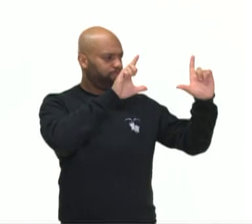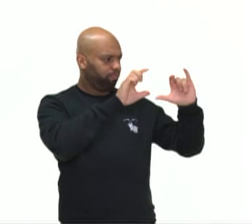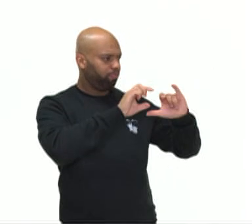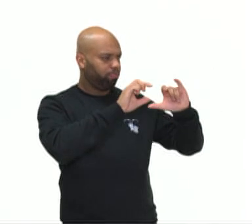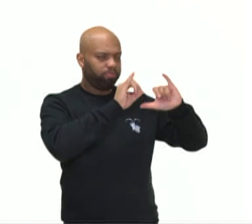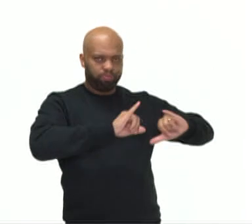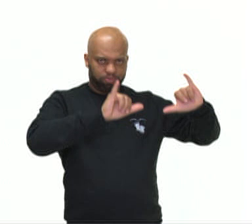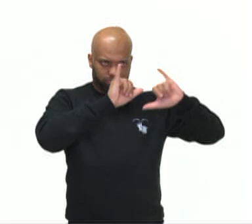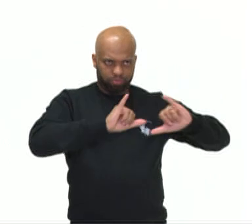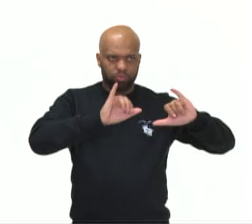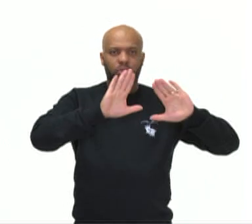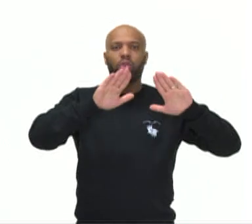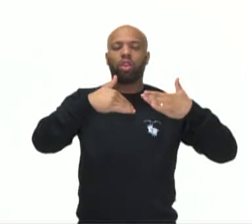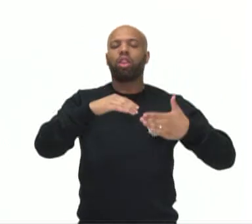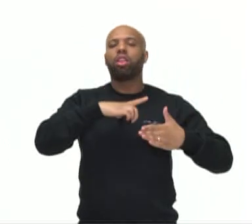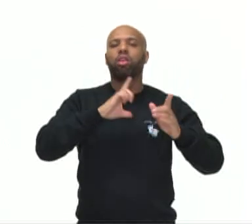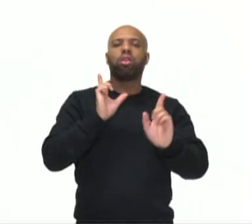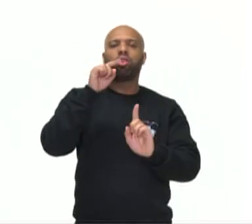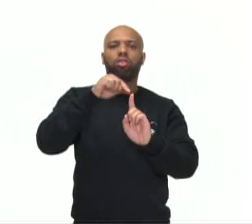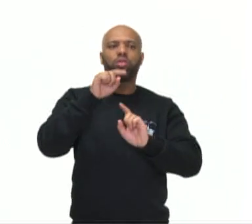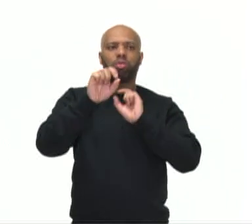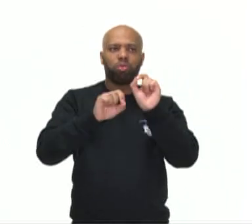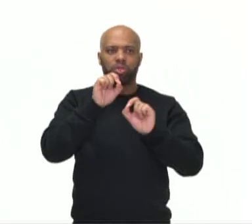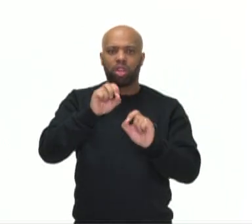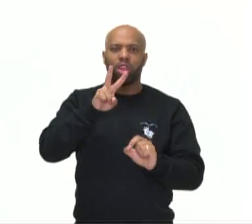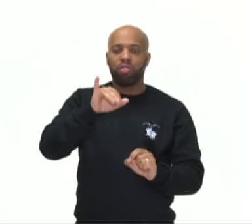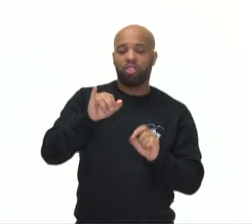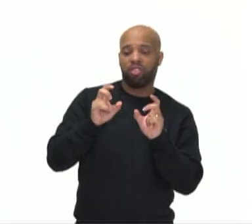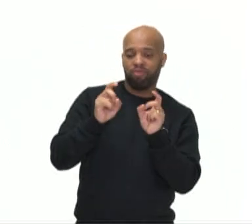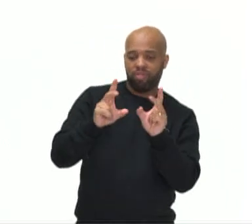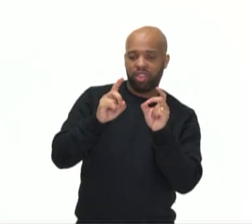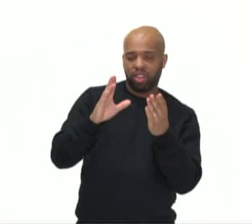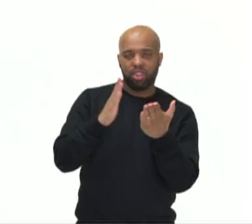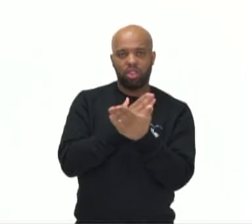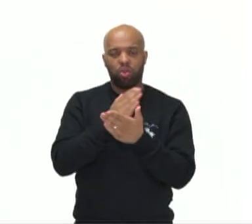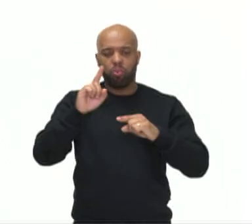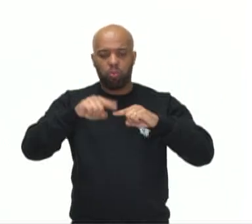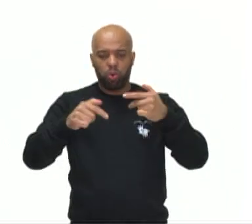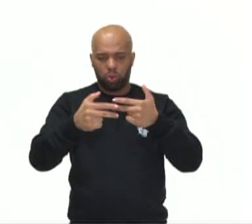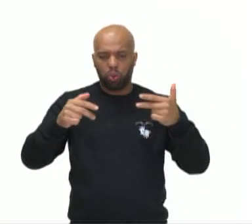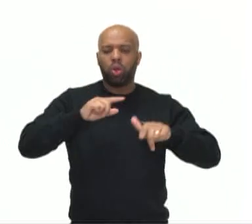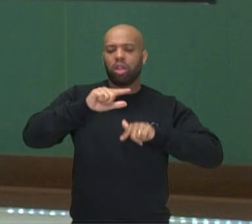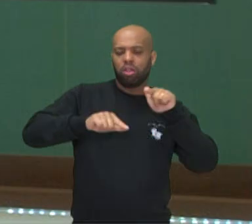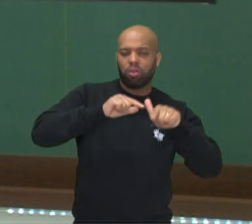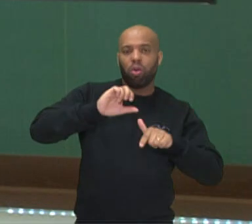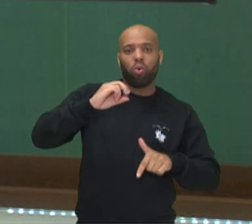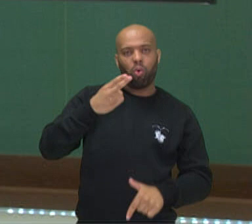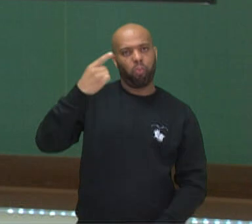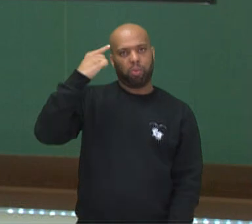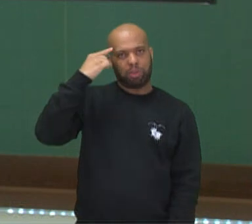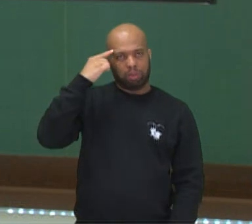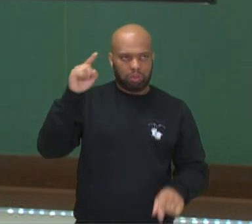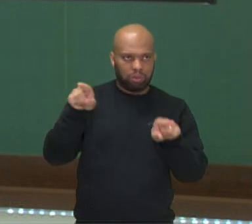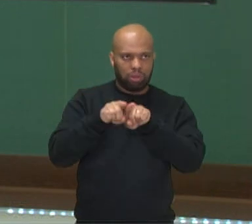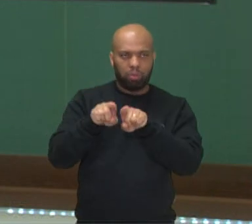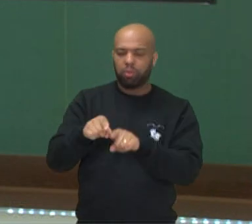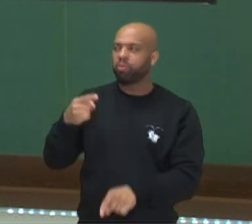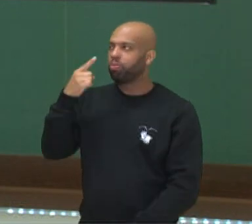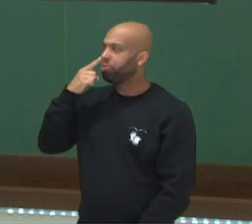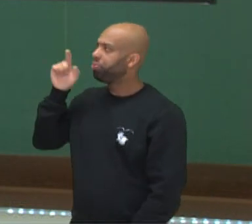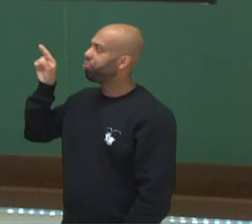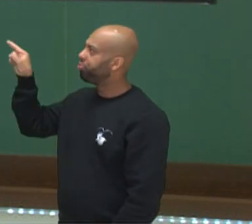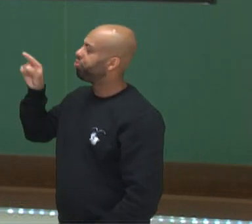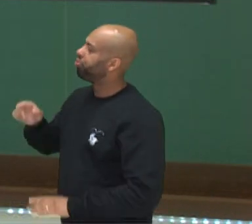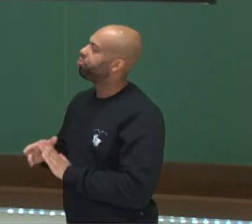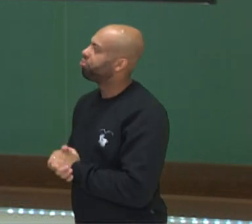publicitários têm como objetivo comercializar um produto, um serviço ou uma ideia. Observem aqui na